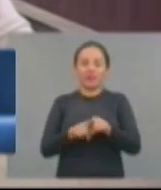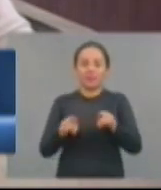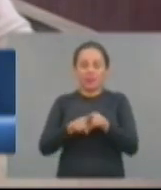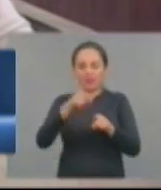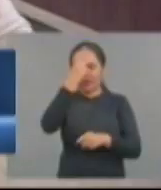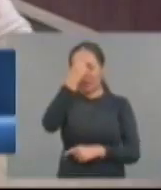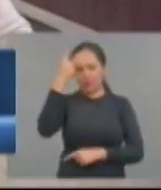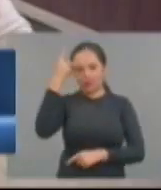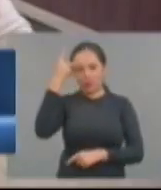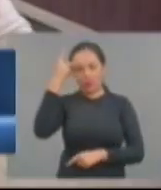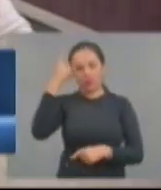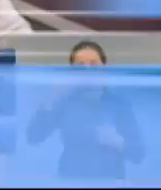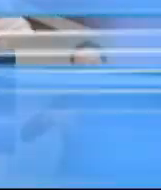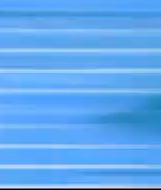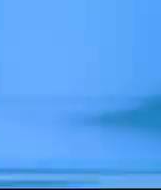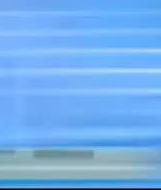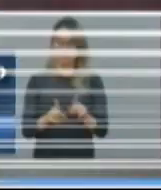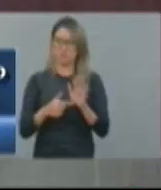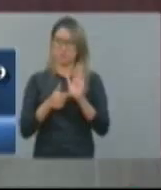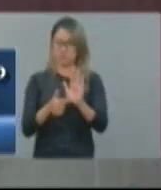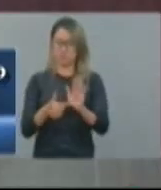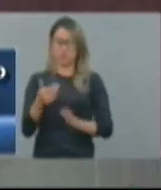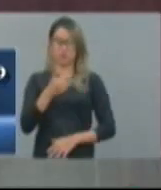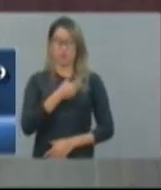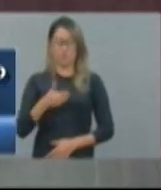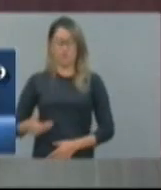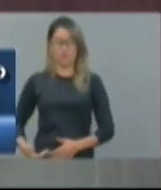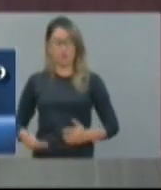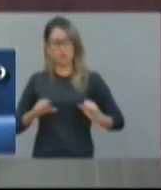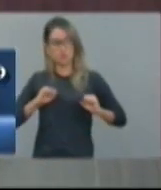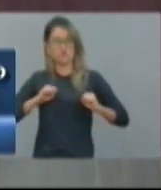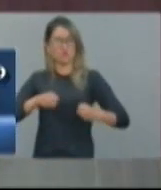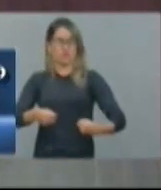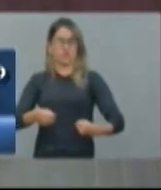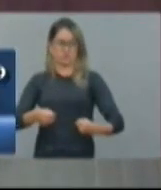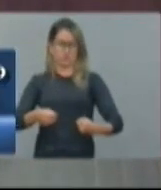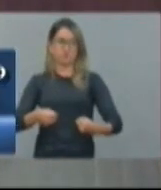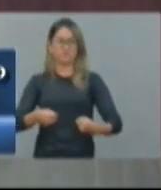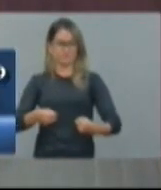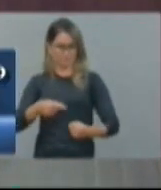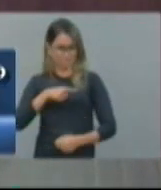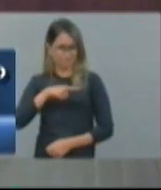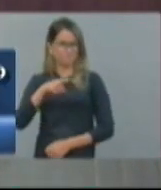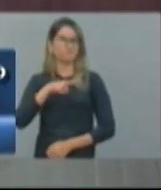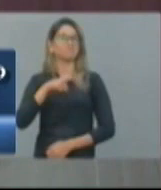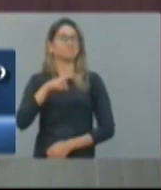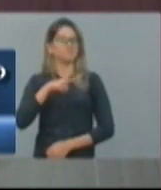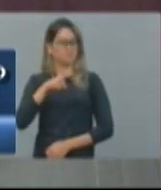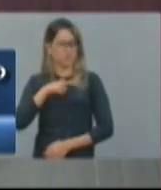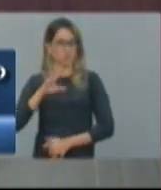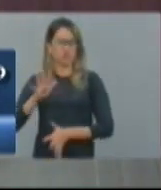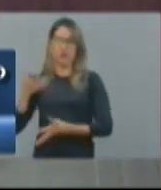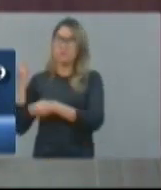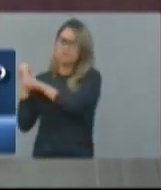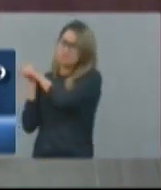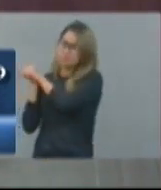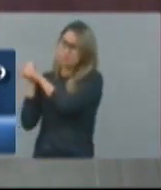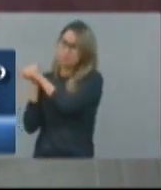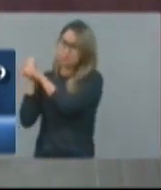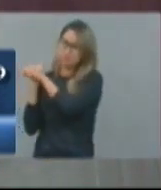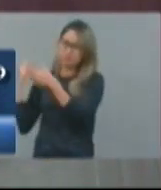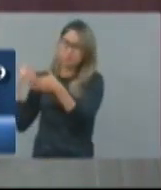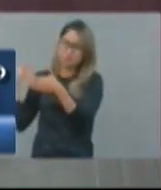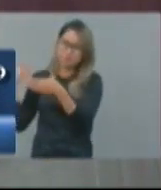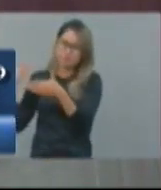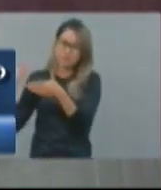trabalha com a limpeza dos hospitais. O esforço que o governo do Estado tem prestado nos últimos anos para proporcionar